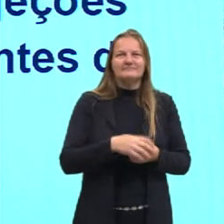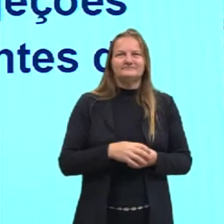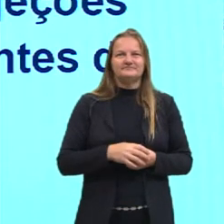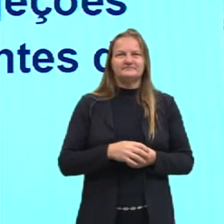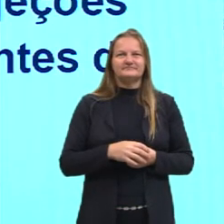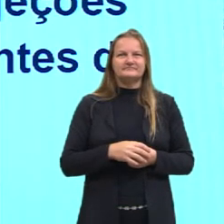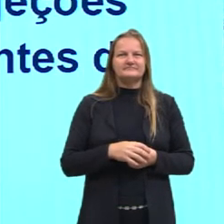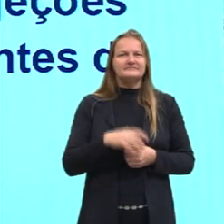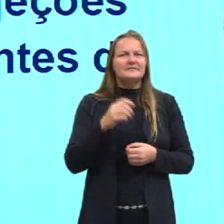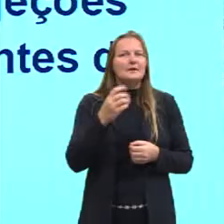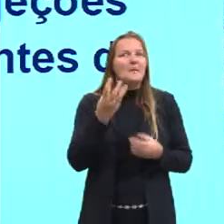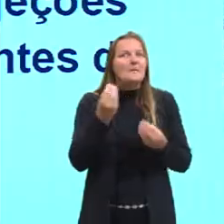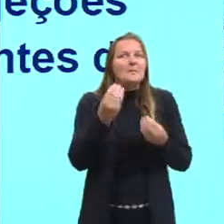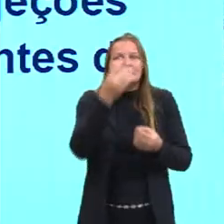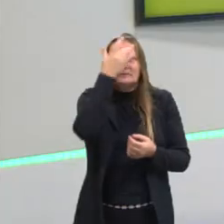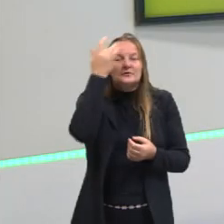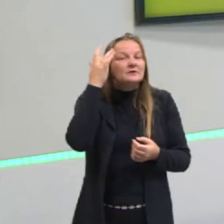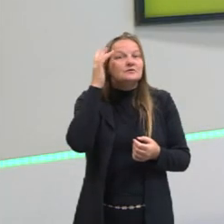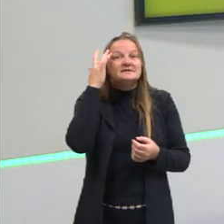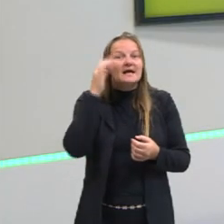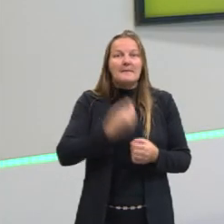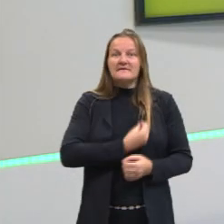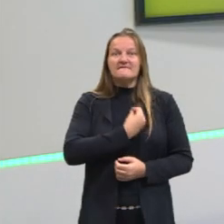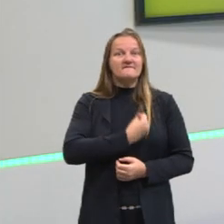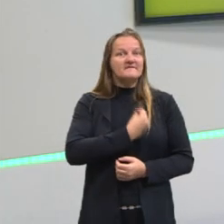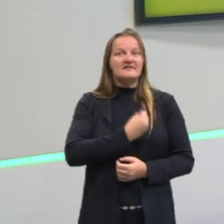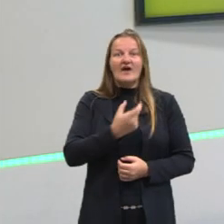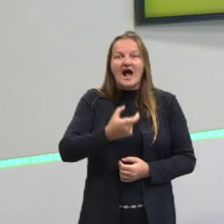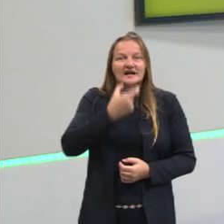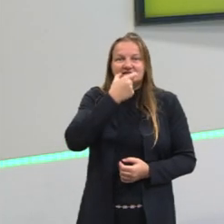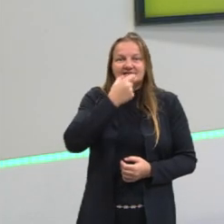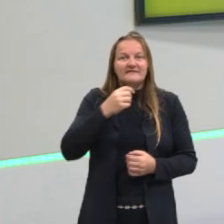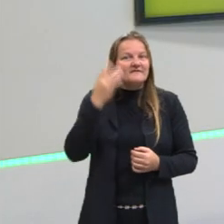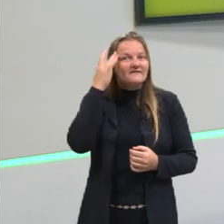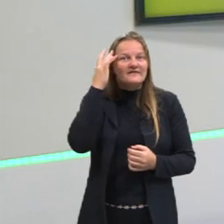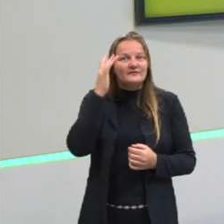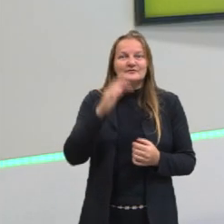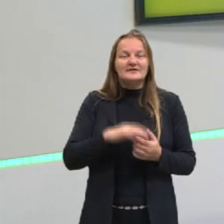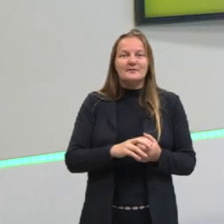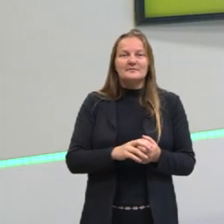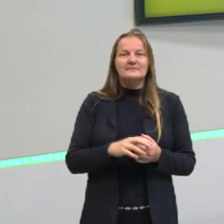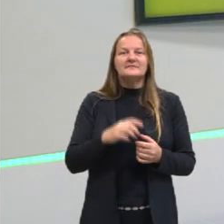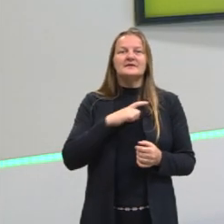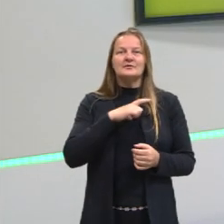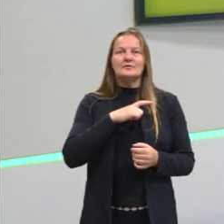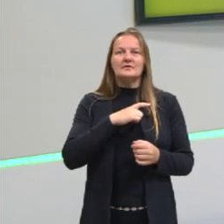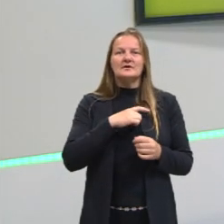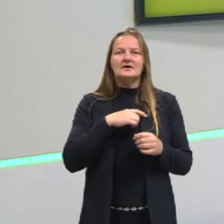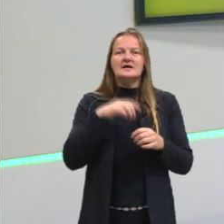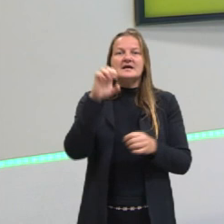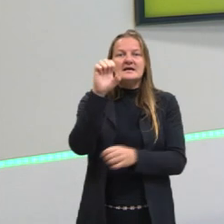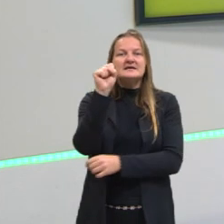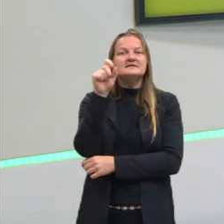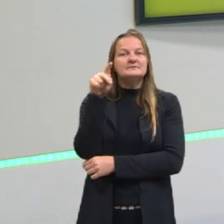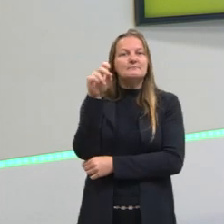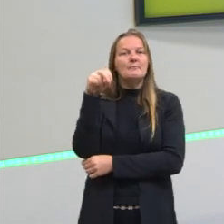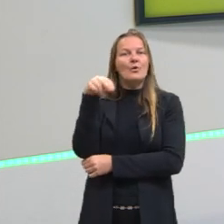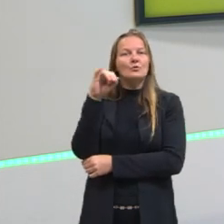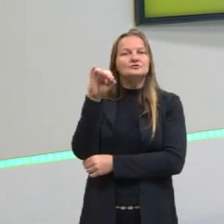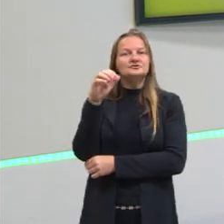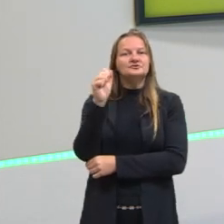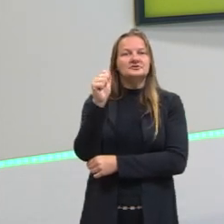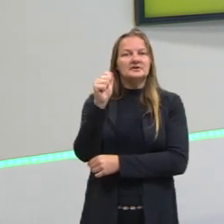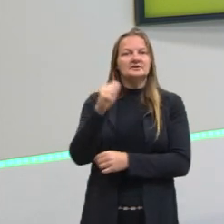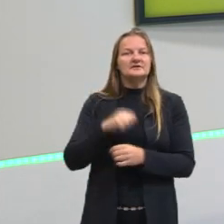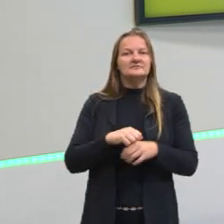Então, muita gente não sabe que a bolacha da praia é um animal. Nem a esponja, né? A esponja é um animal também, gente. Está